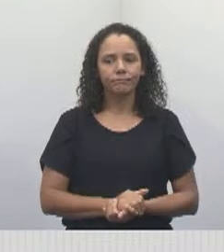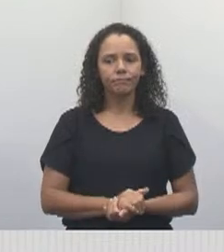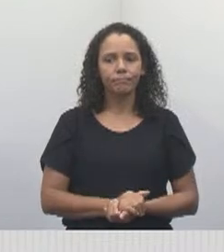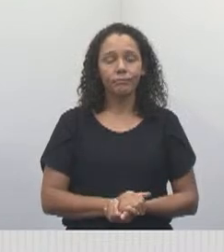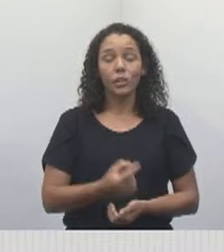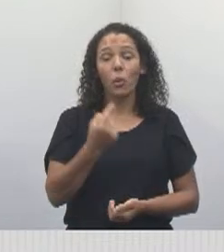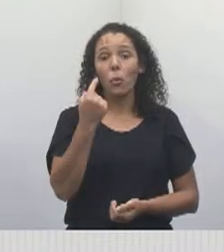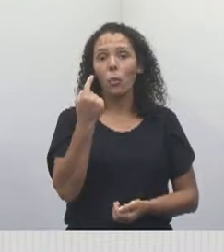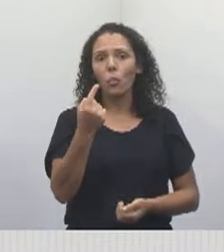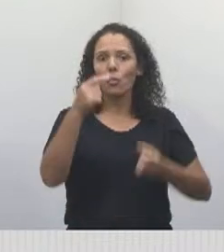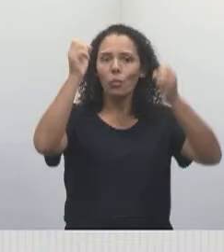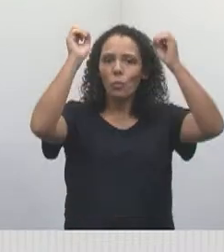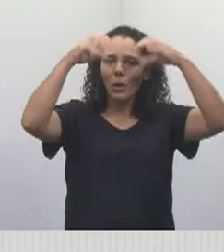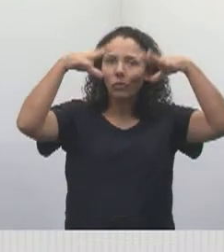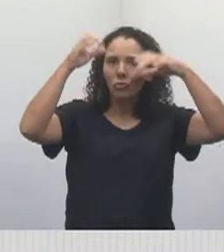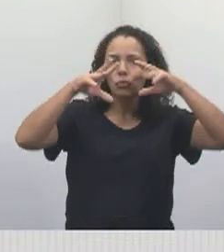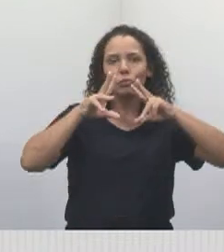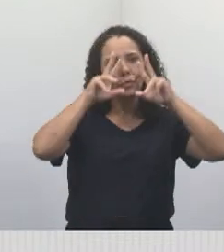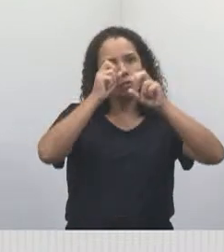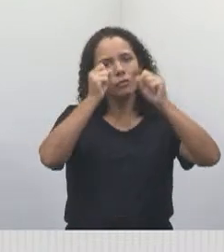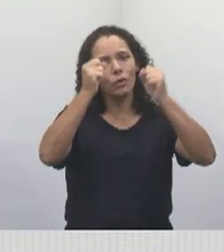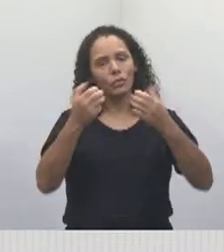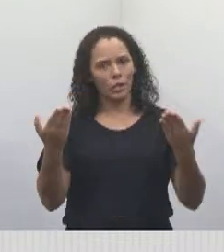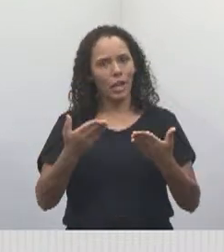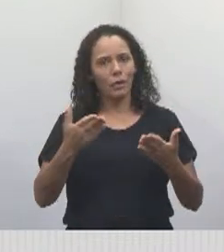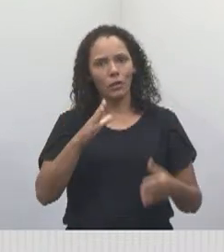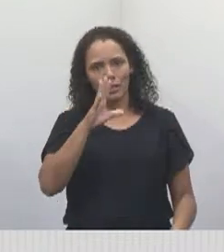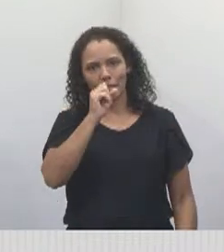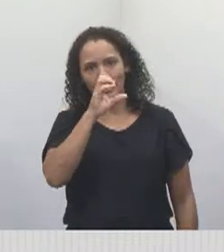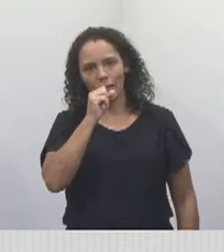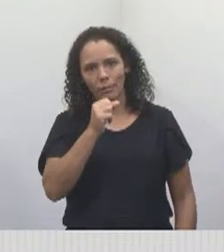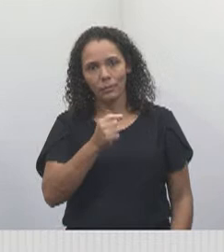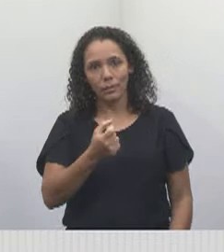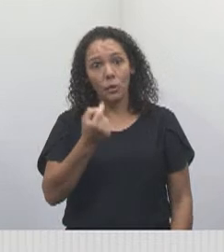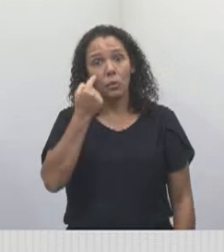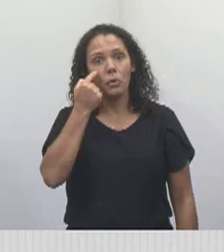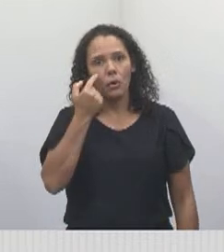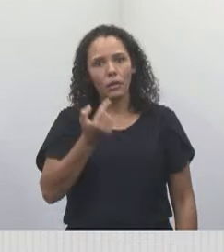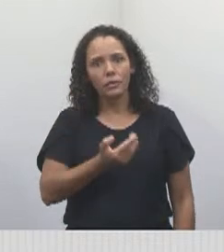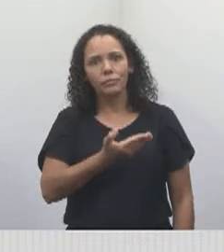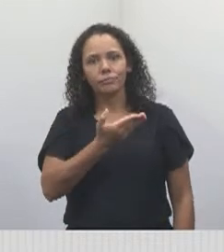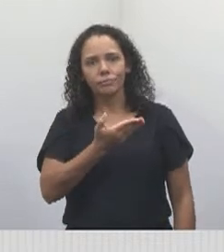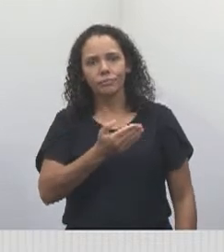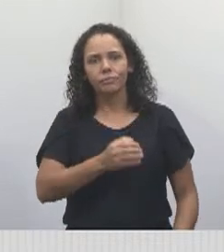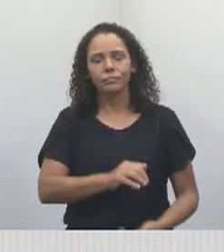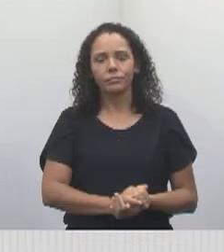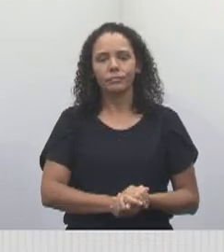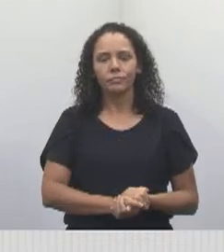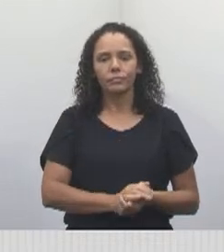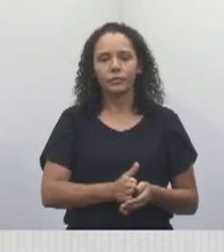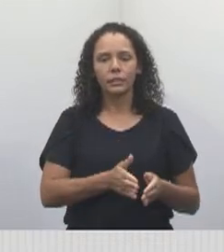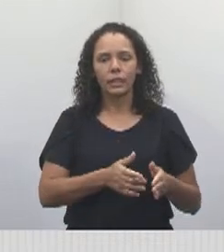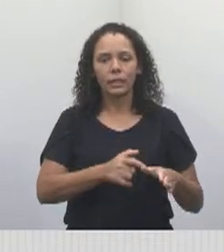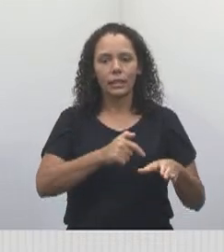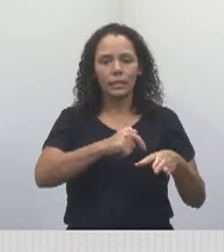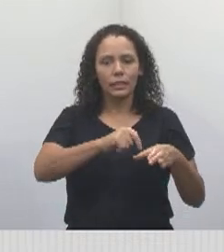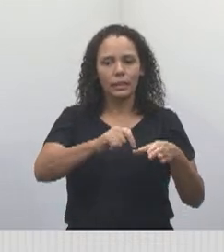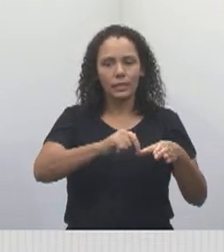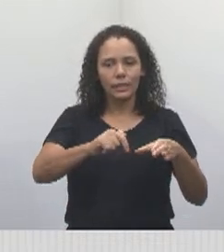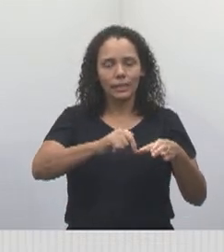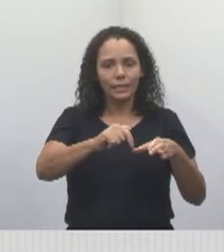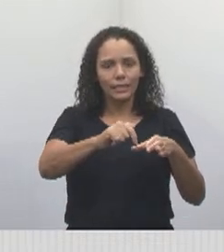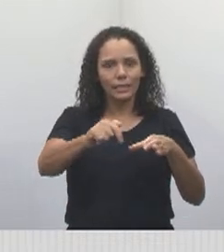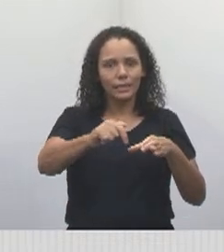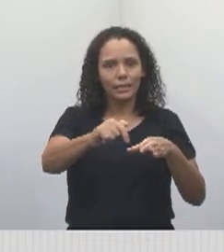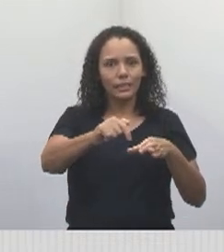uma chuva forte, que foi agora no final de semana. Olha do jeito que está. Agora é a foto do lado esquerdo. Já está trincando de novo.